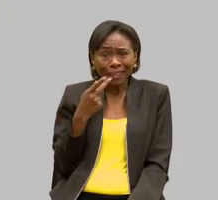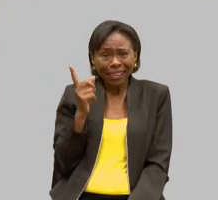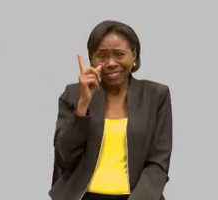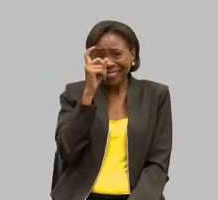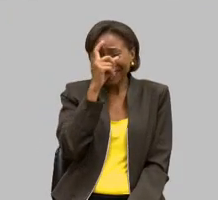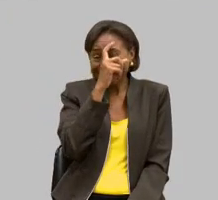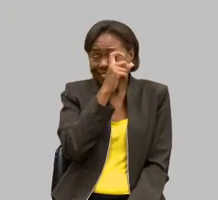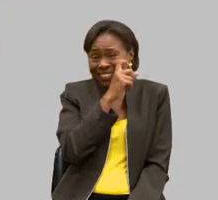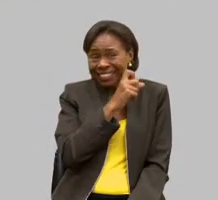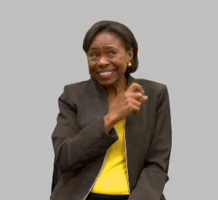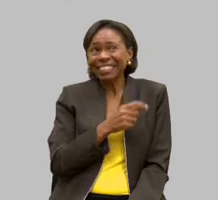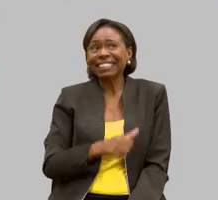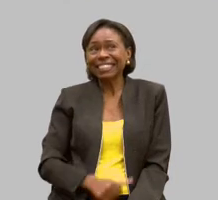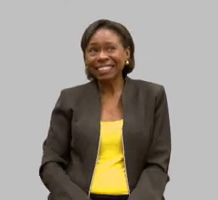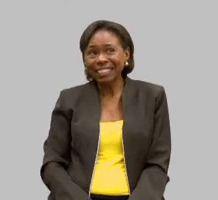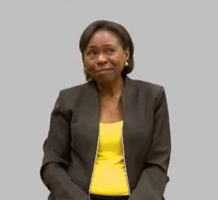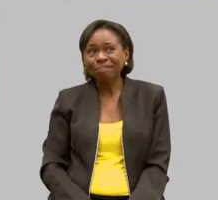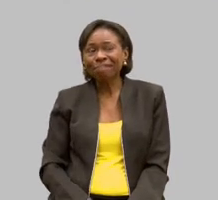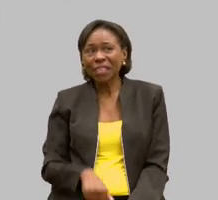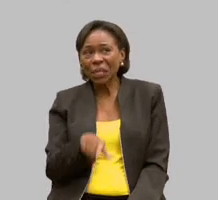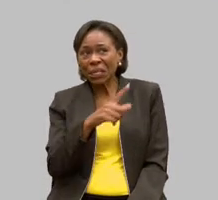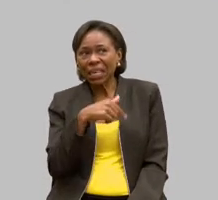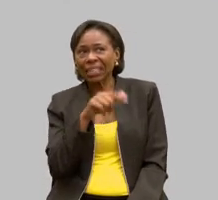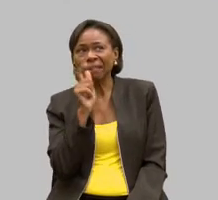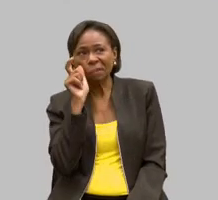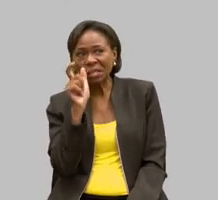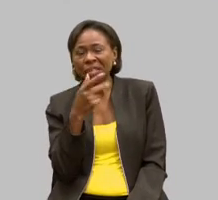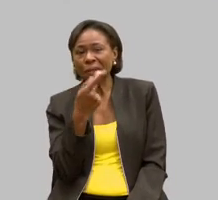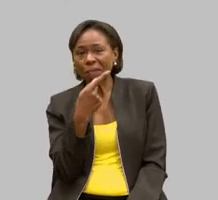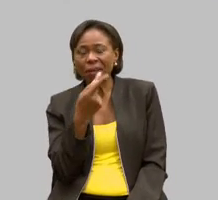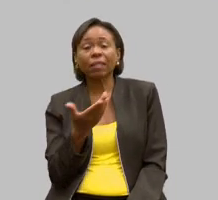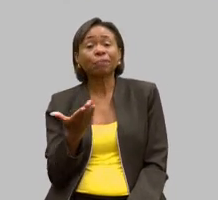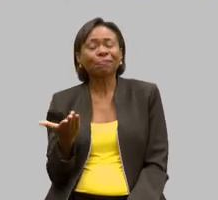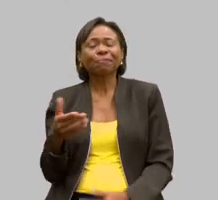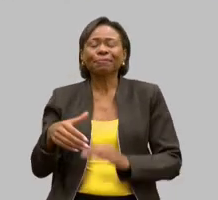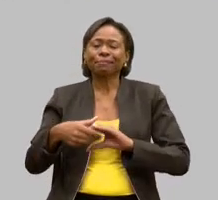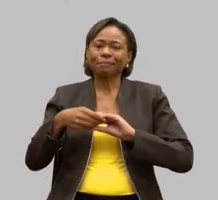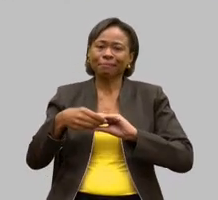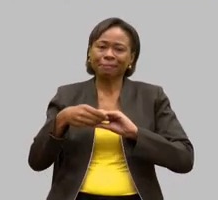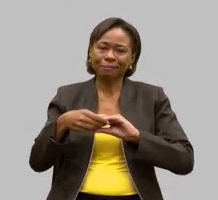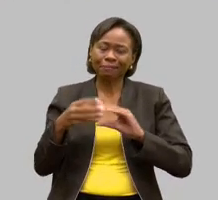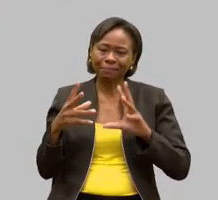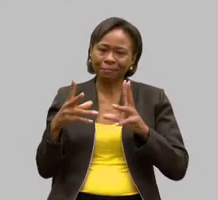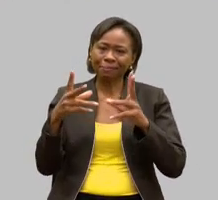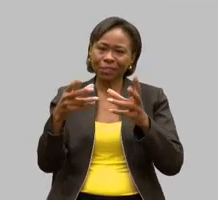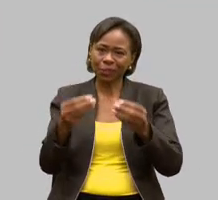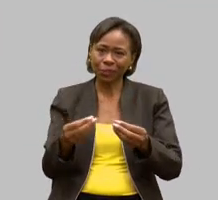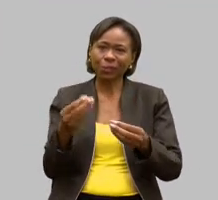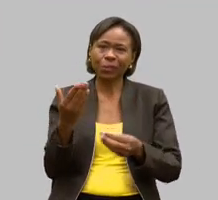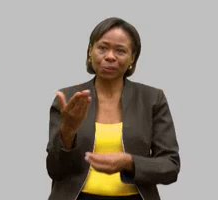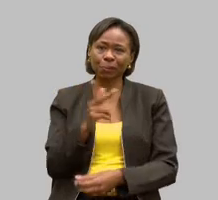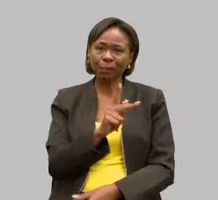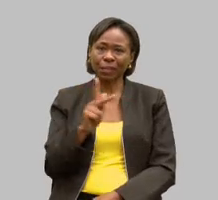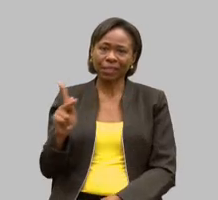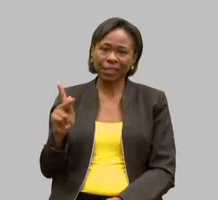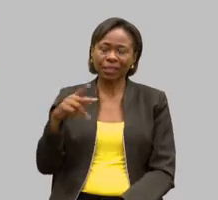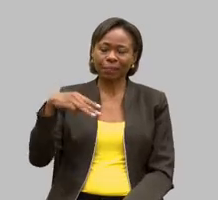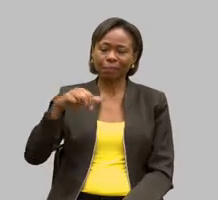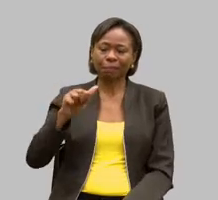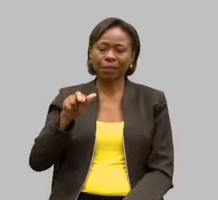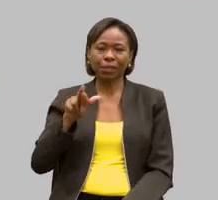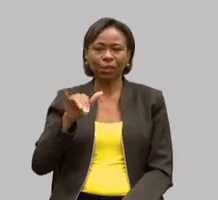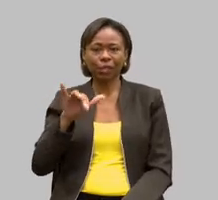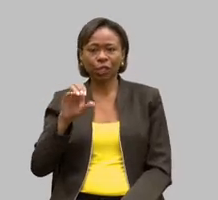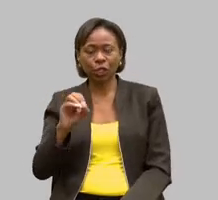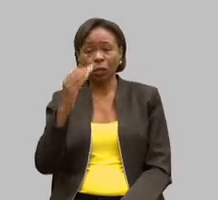interessante eu gostaria de cumprimentar a todos na pessoa do presidente doutor Maurício gostaria de agradecer o deputado